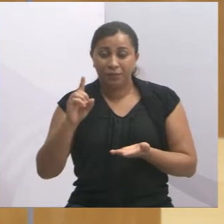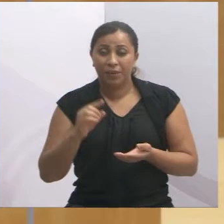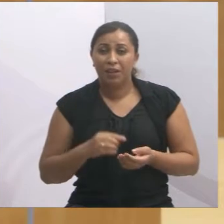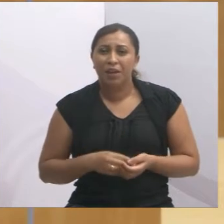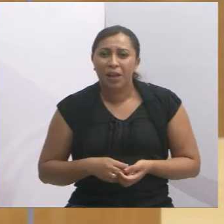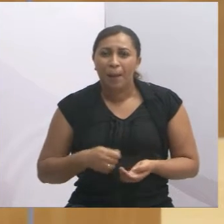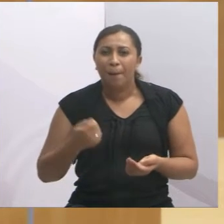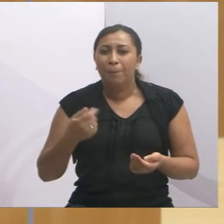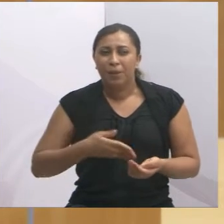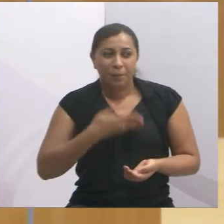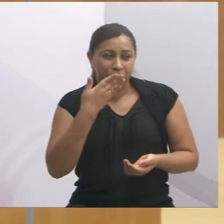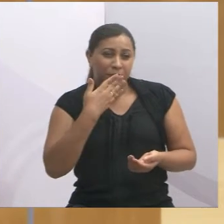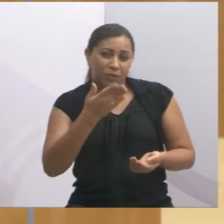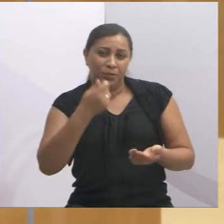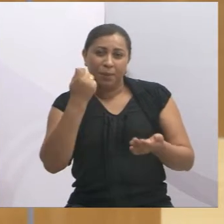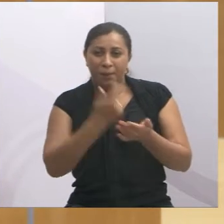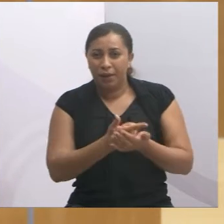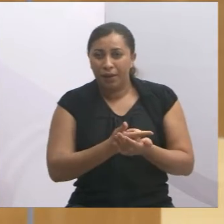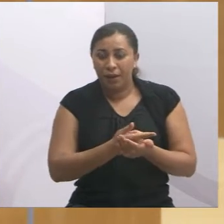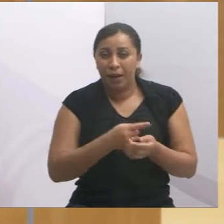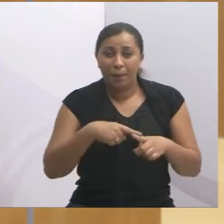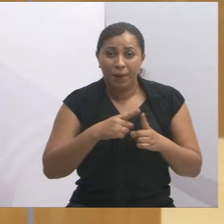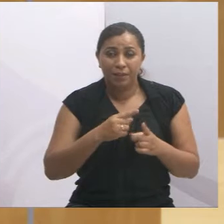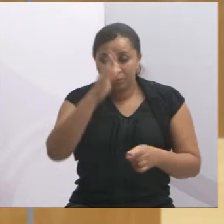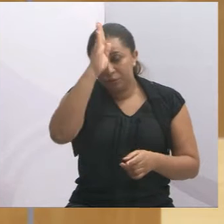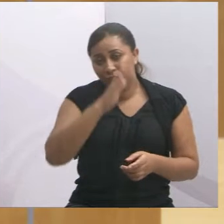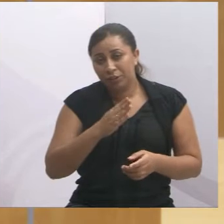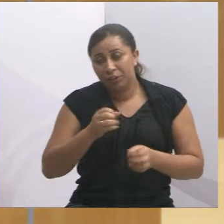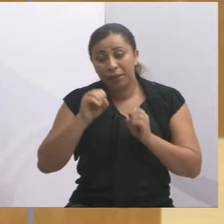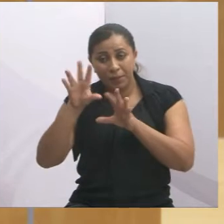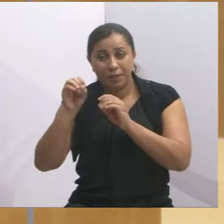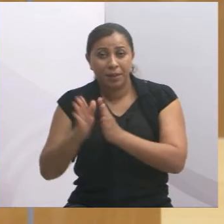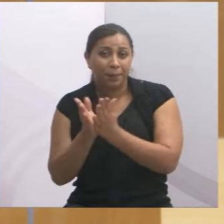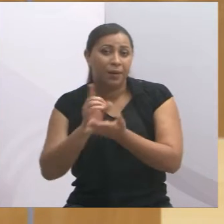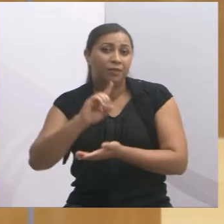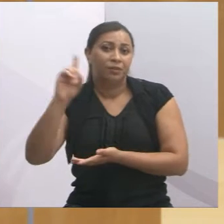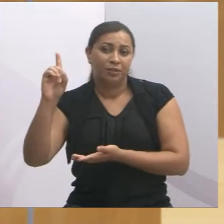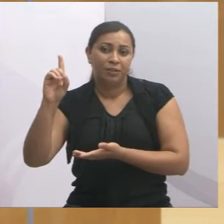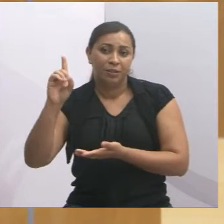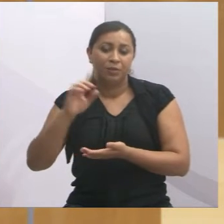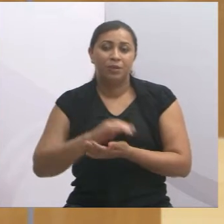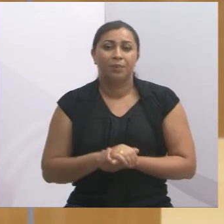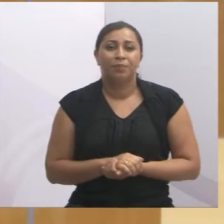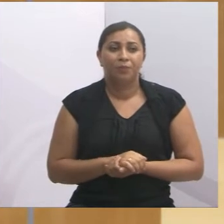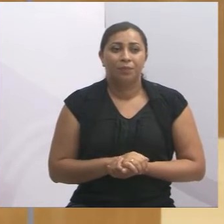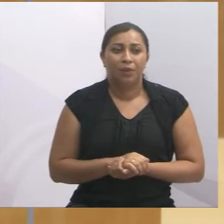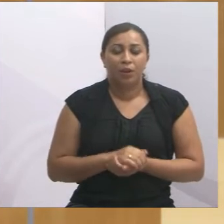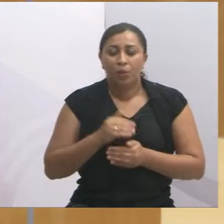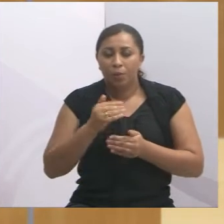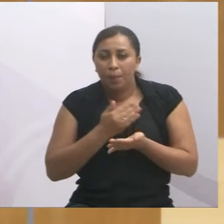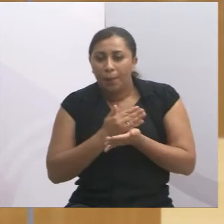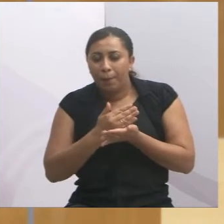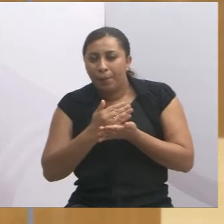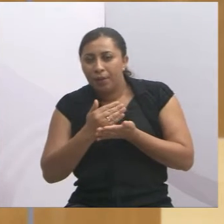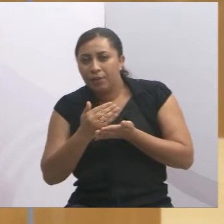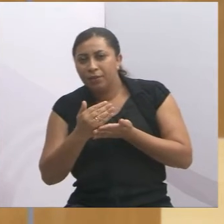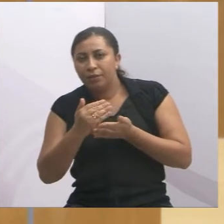Bíblia para mim, mas, ele fez tudo de bom coração, o Raimundo, e eu falo que desde aí, eu comecei,